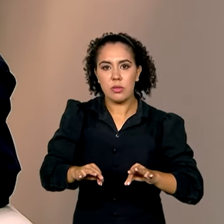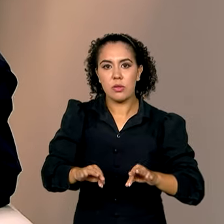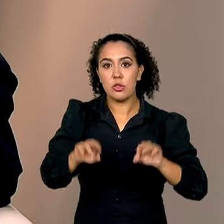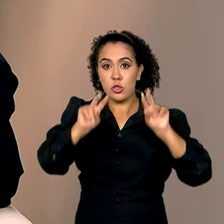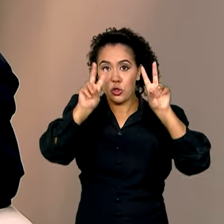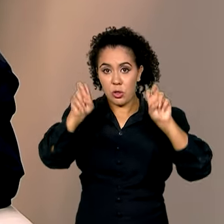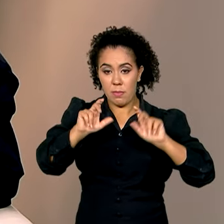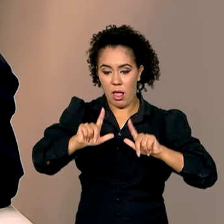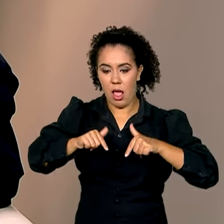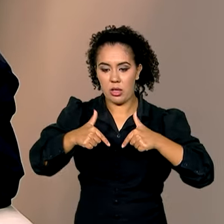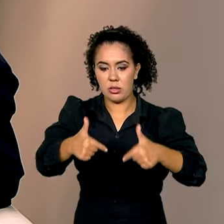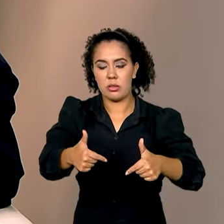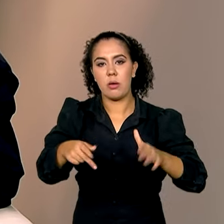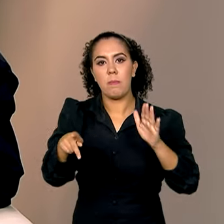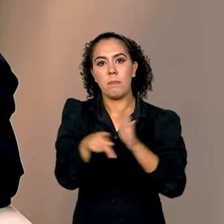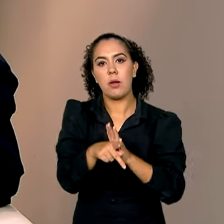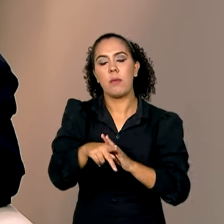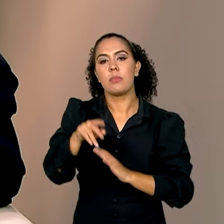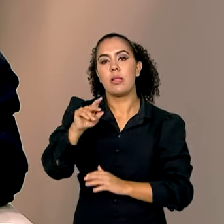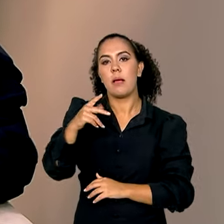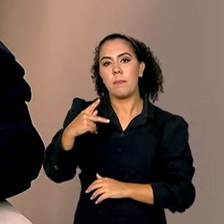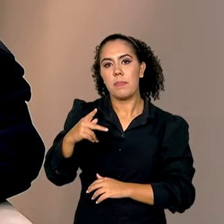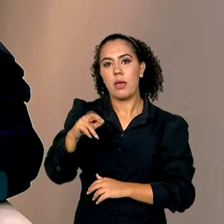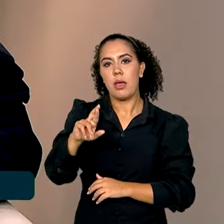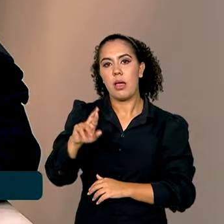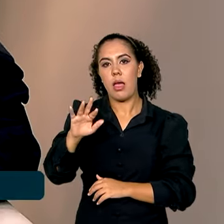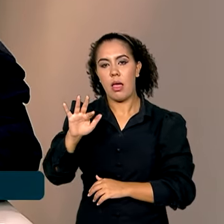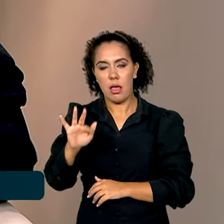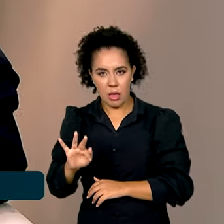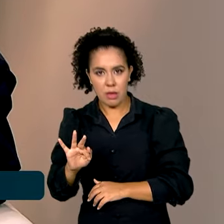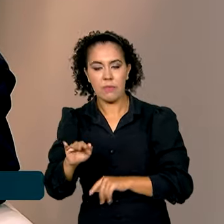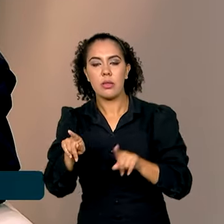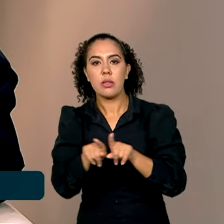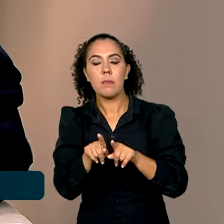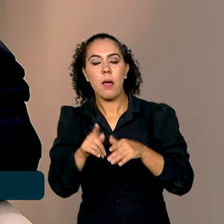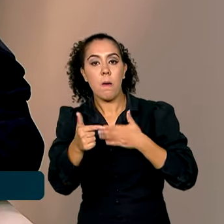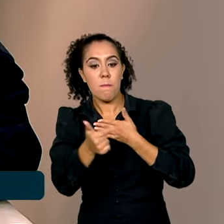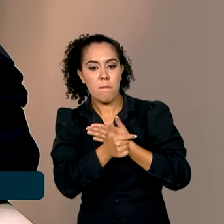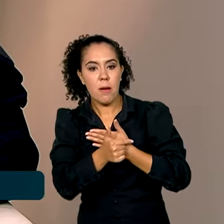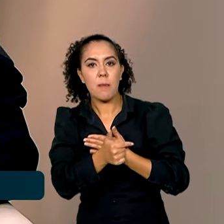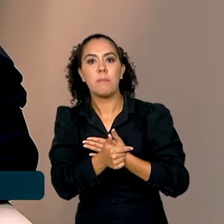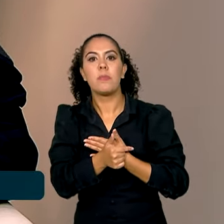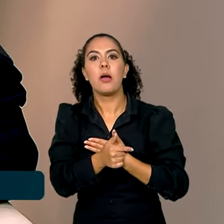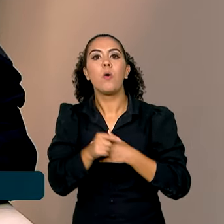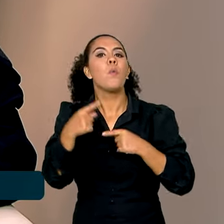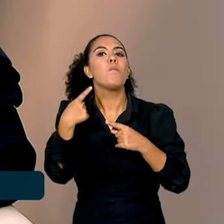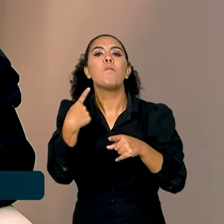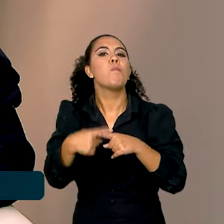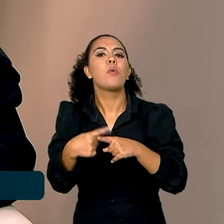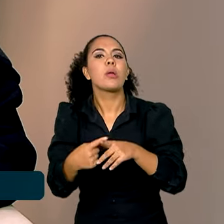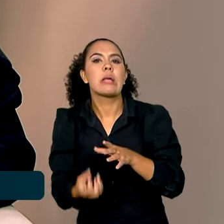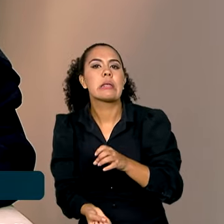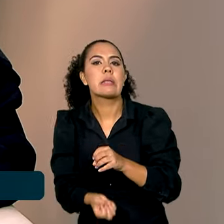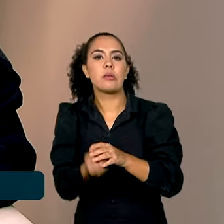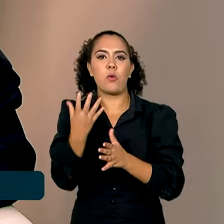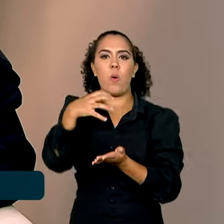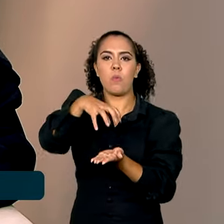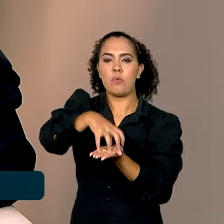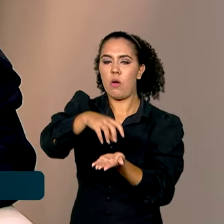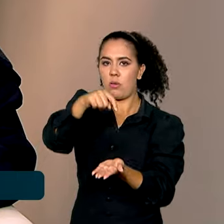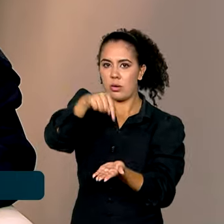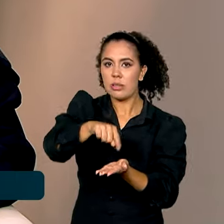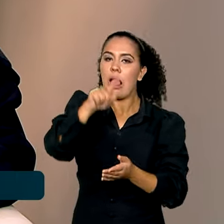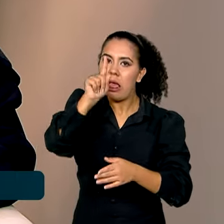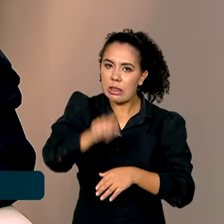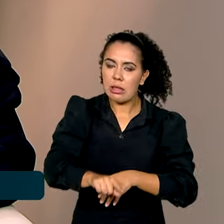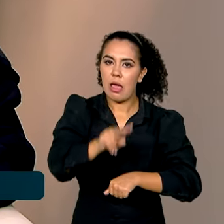atuação da Polícia Rodoviária Federal ao seu DNA, à sua origem de nascimento, que é a preservação e